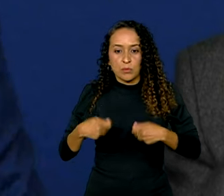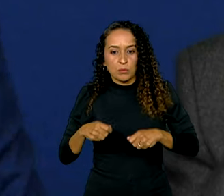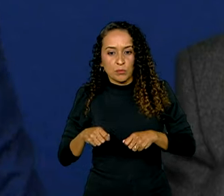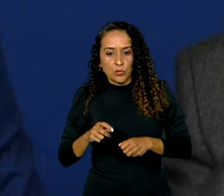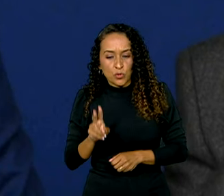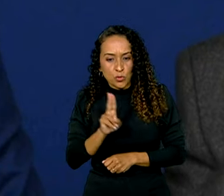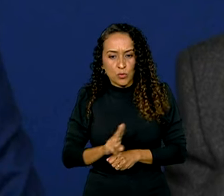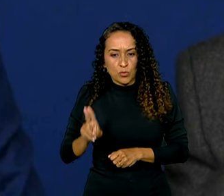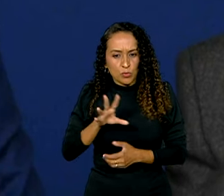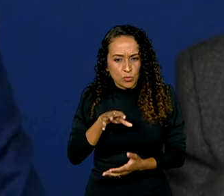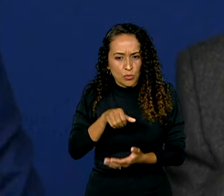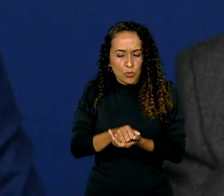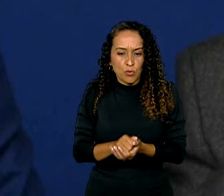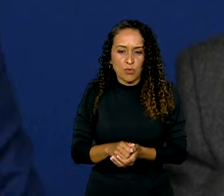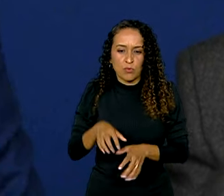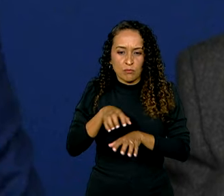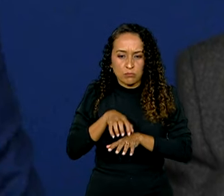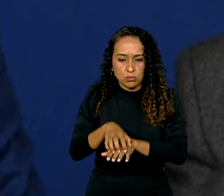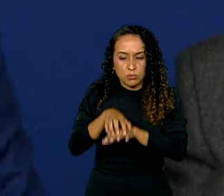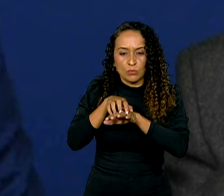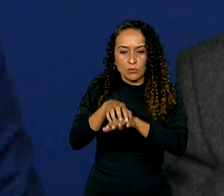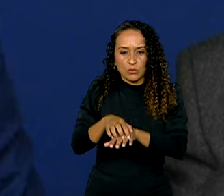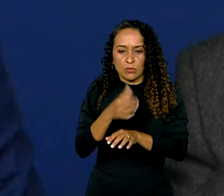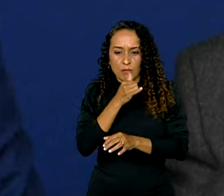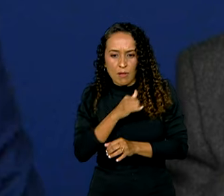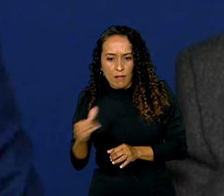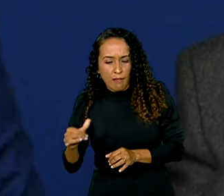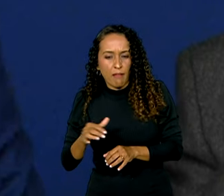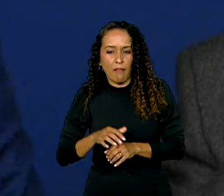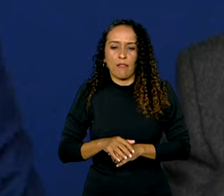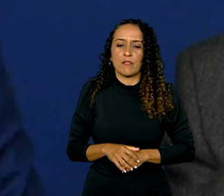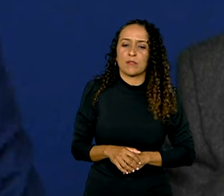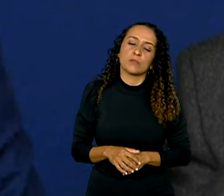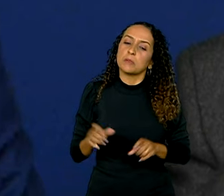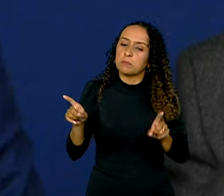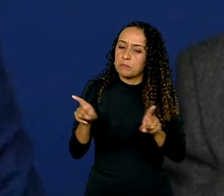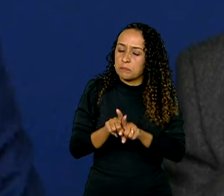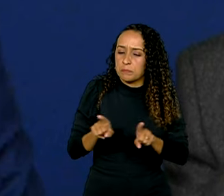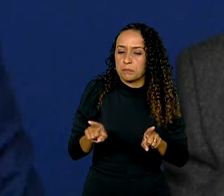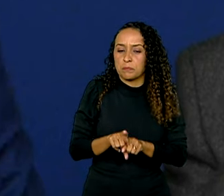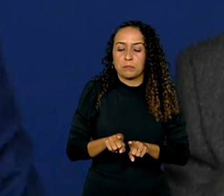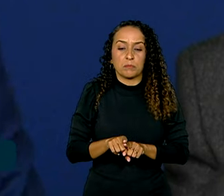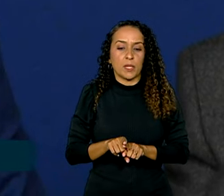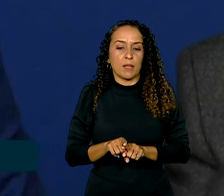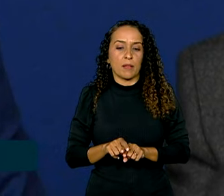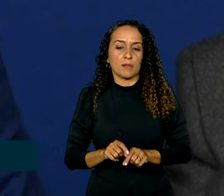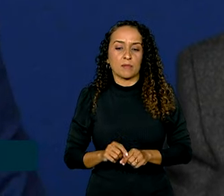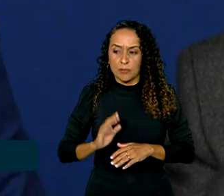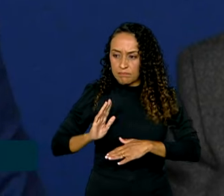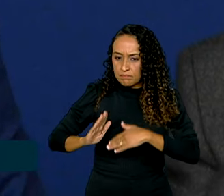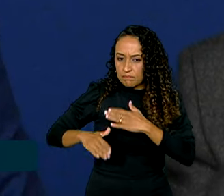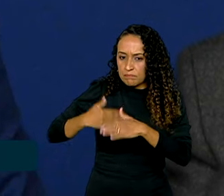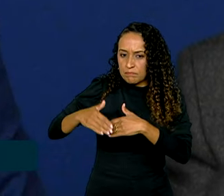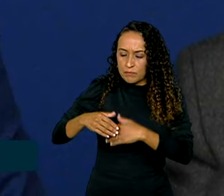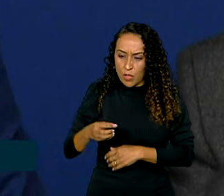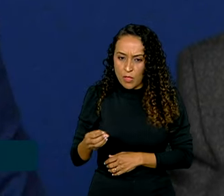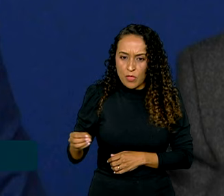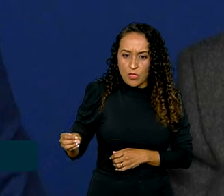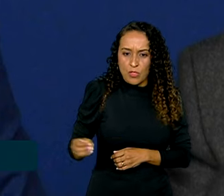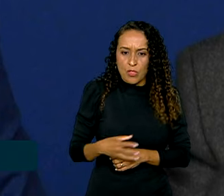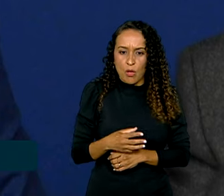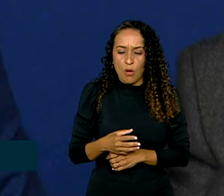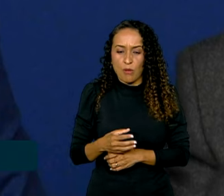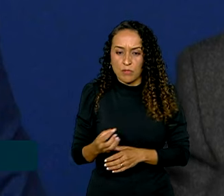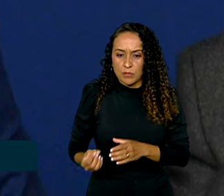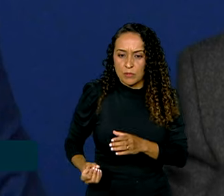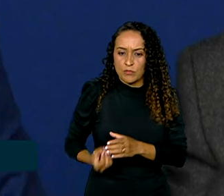o uso de veículos elétricos, transportes de massa. Temos que também desenvolver novas